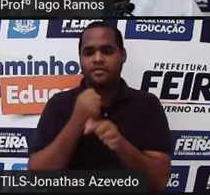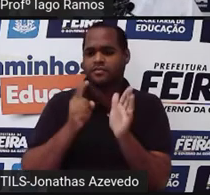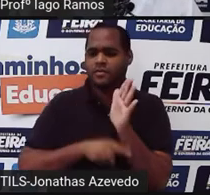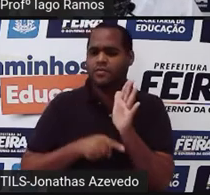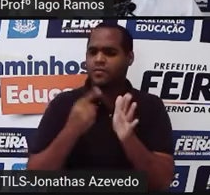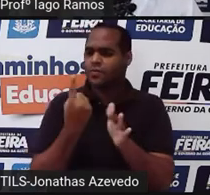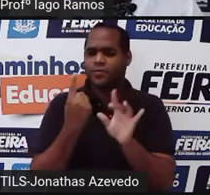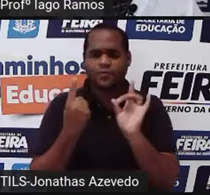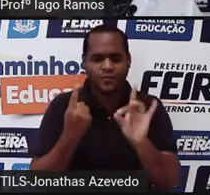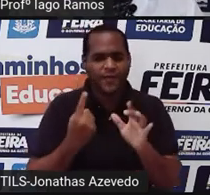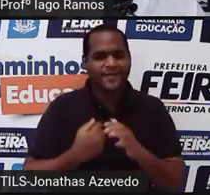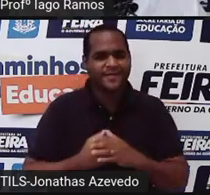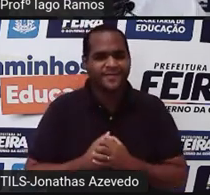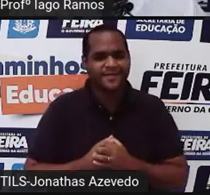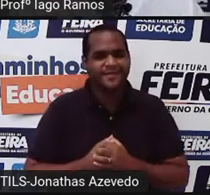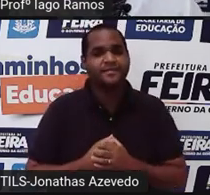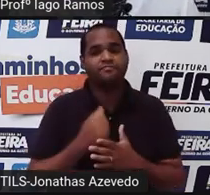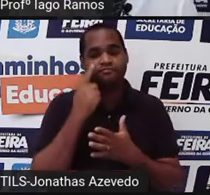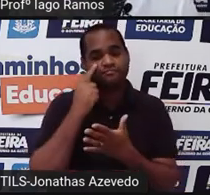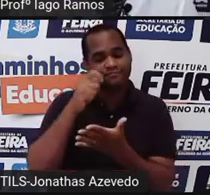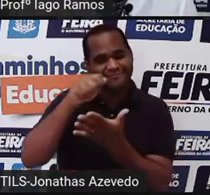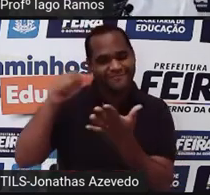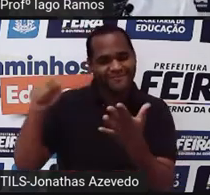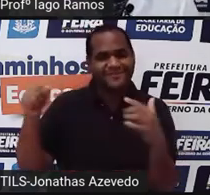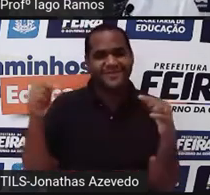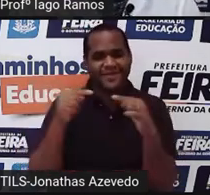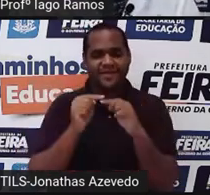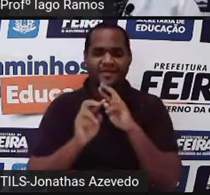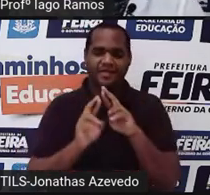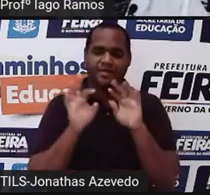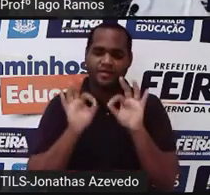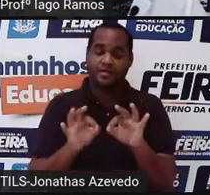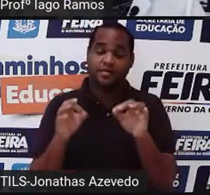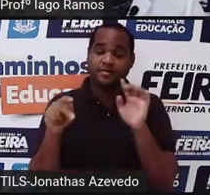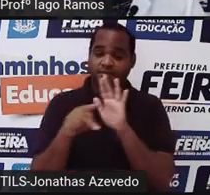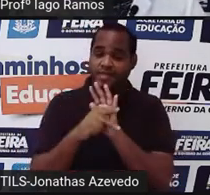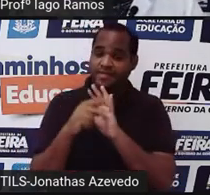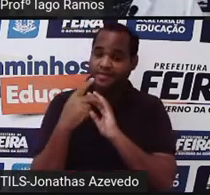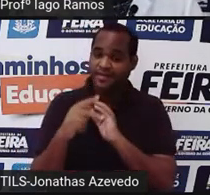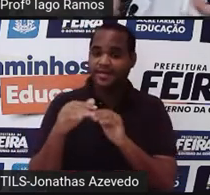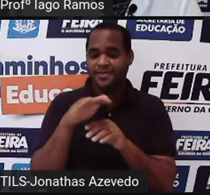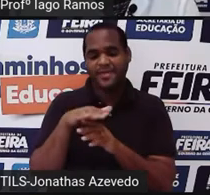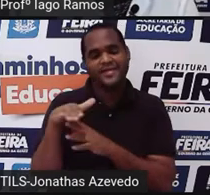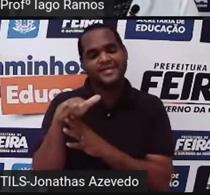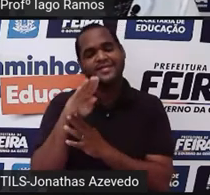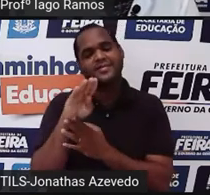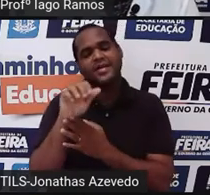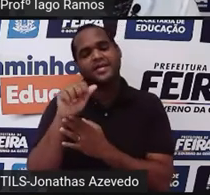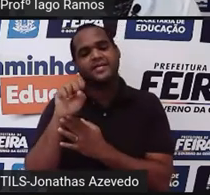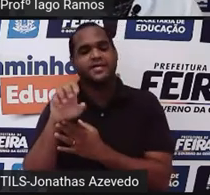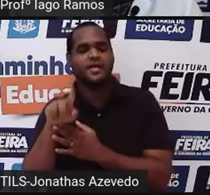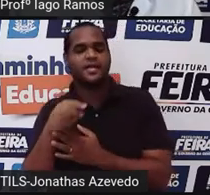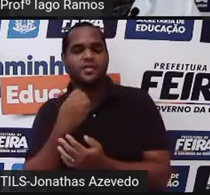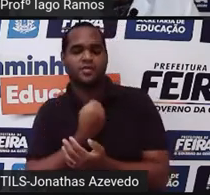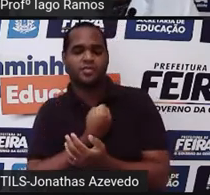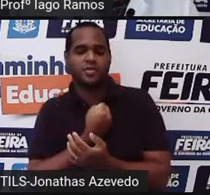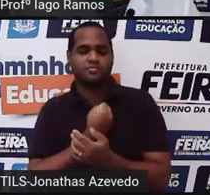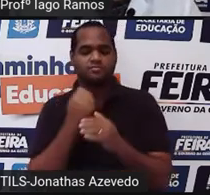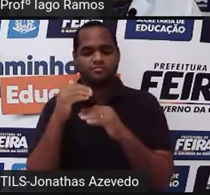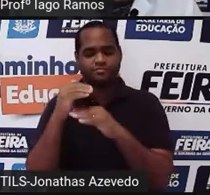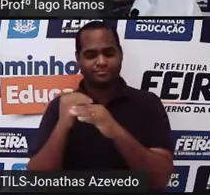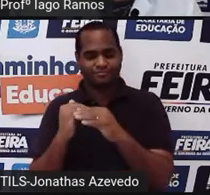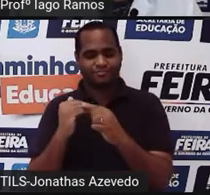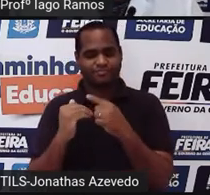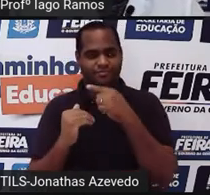uma vez. E aí, quando a gente escreve, acaba que o resultado é a própria base, né? É o número que está embaixo do expoente,